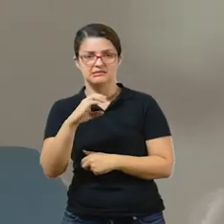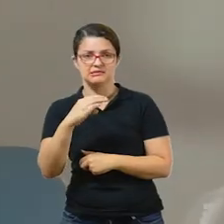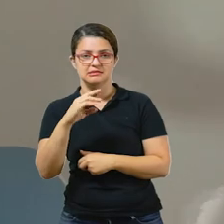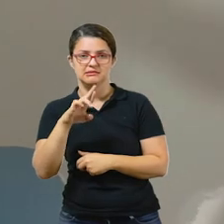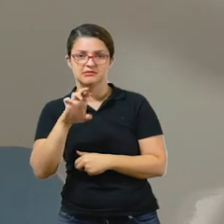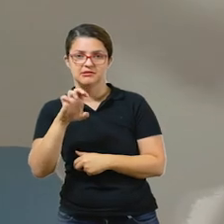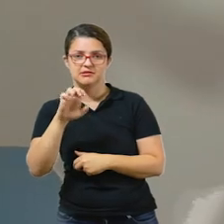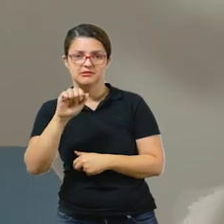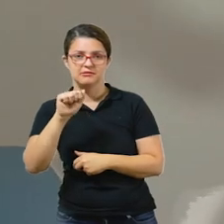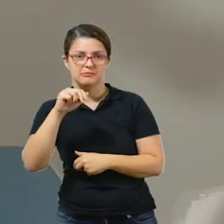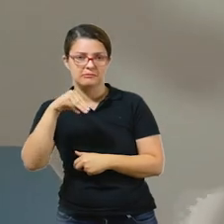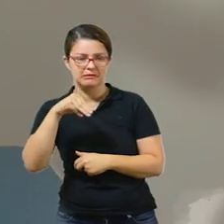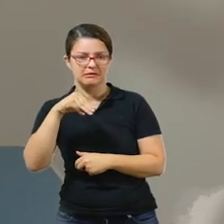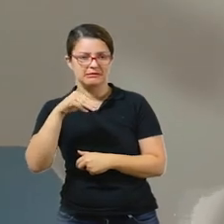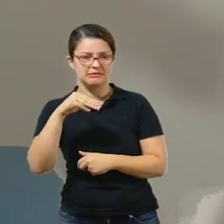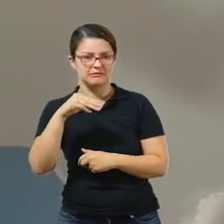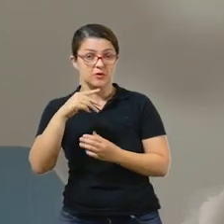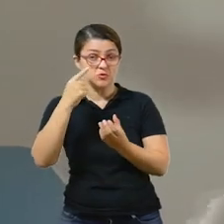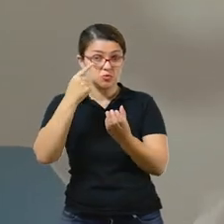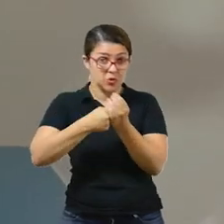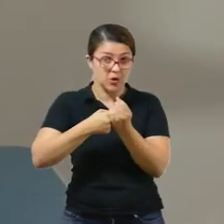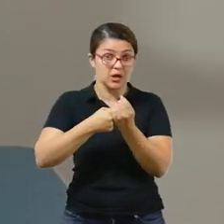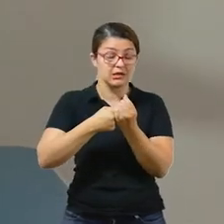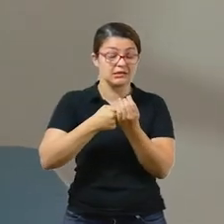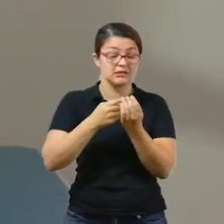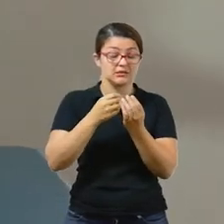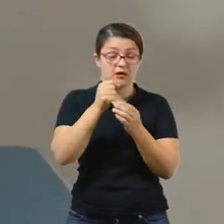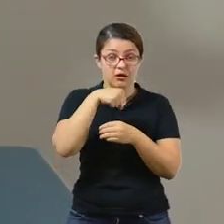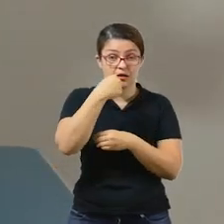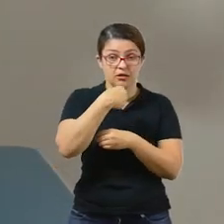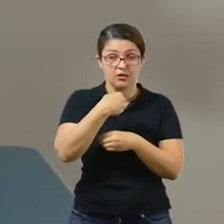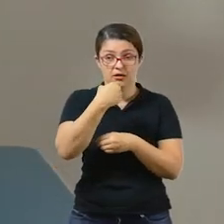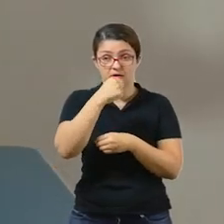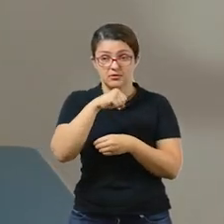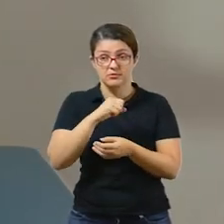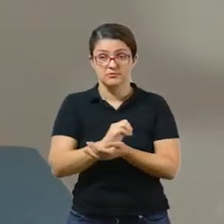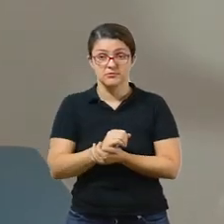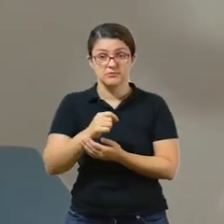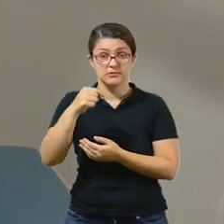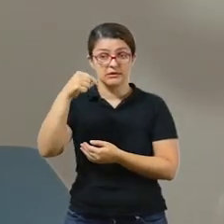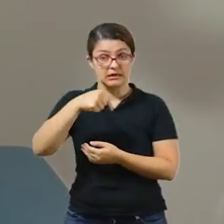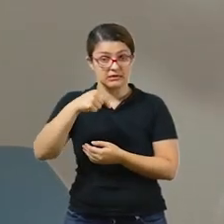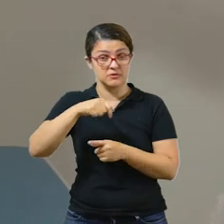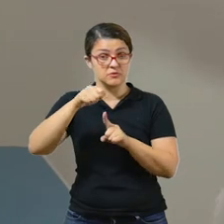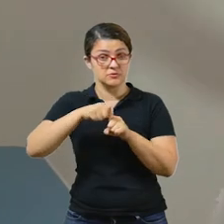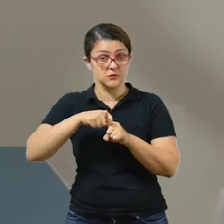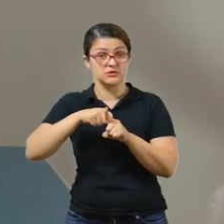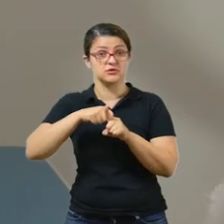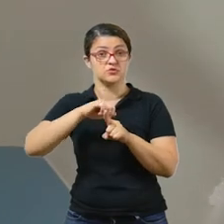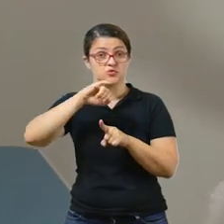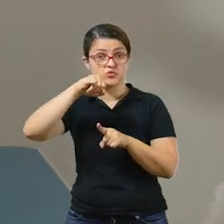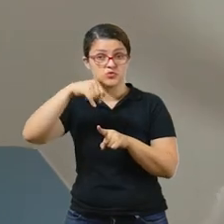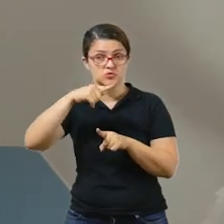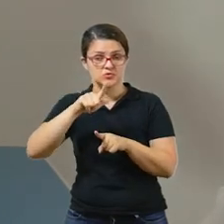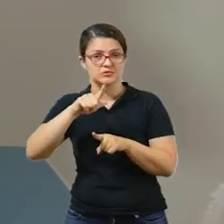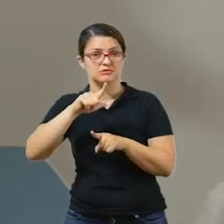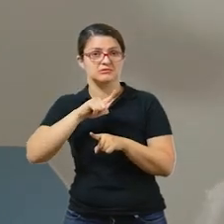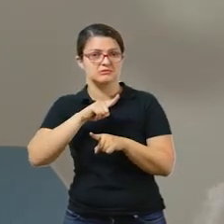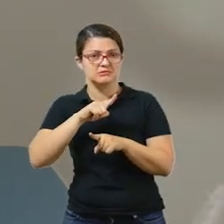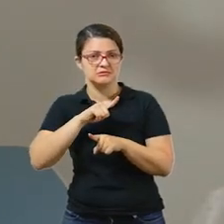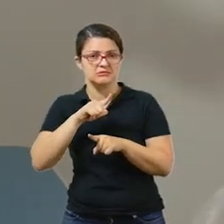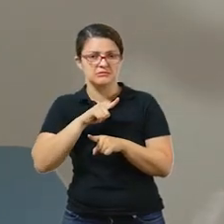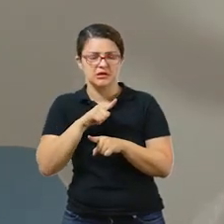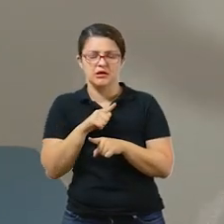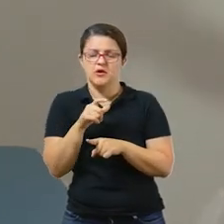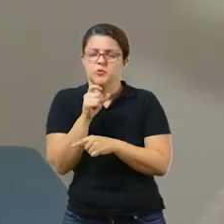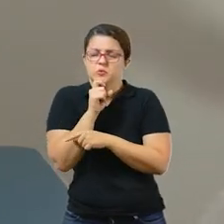Para quem não sabe, aqui no Brasil, nessa época do ano, mês de julho, se comemora? Comemora não, né? Aqui no mês de julho, nós temos